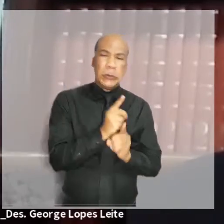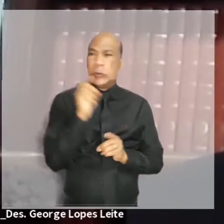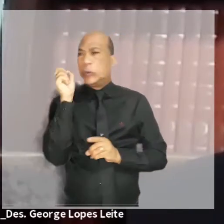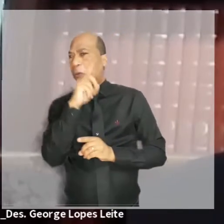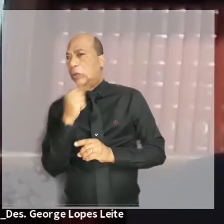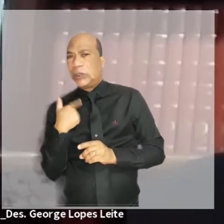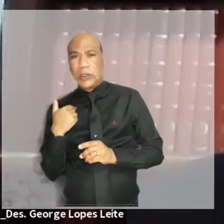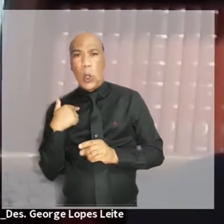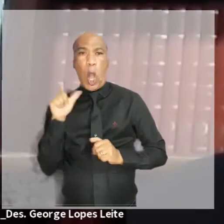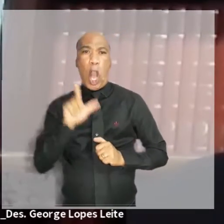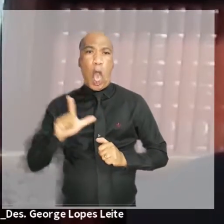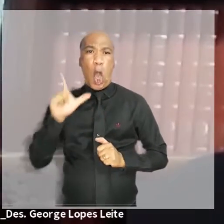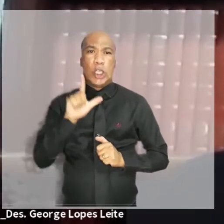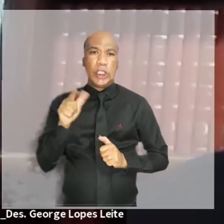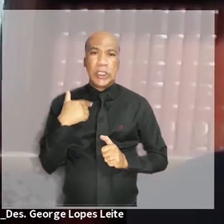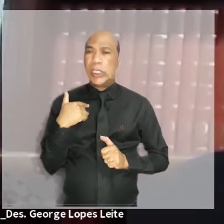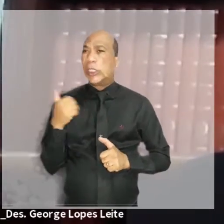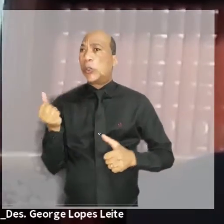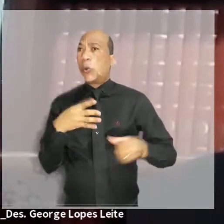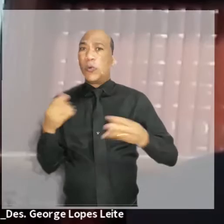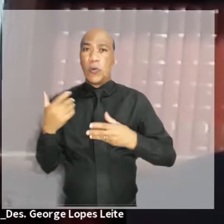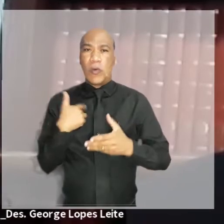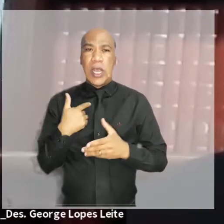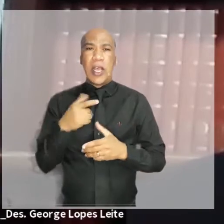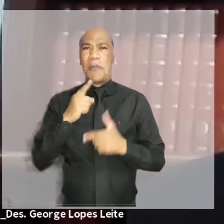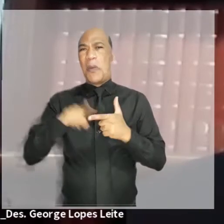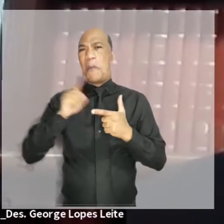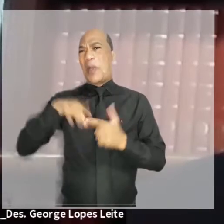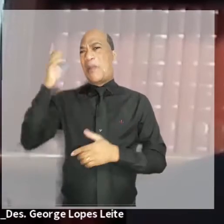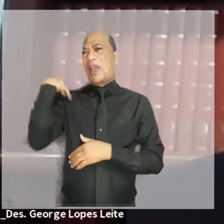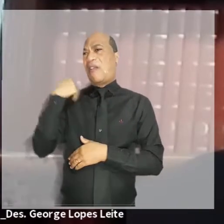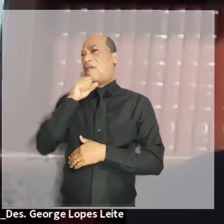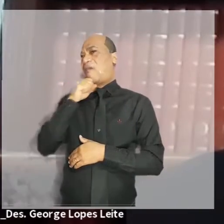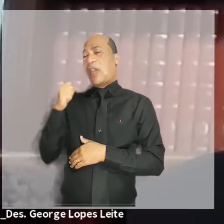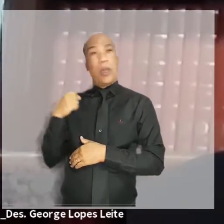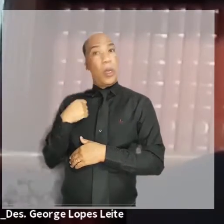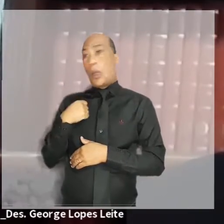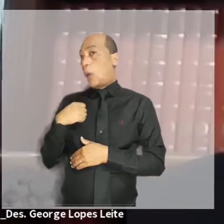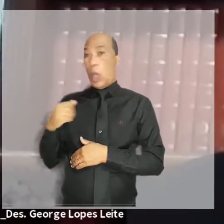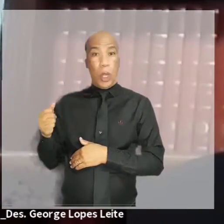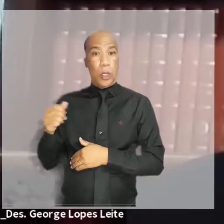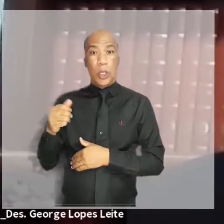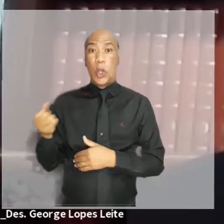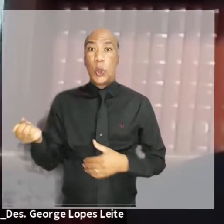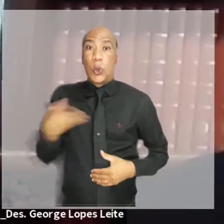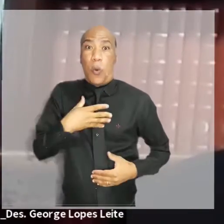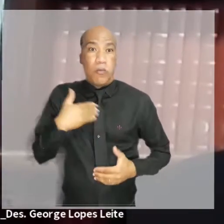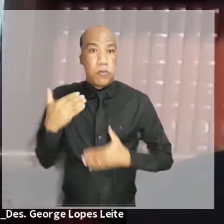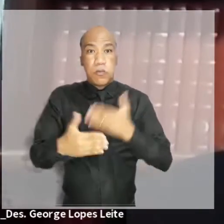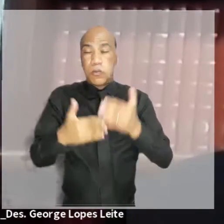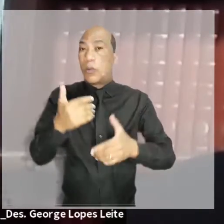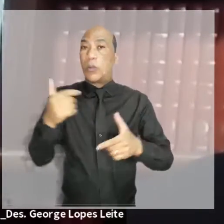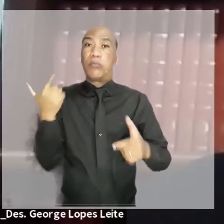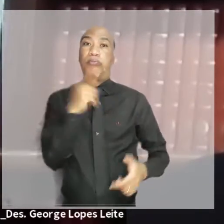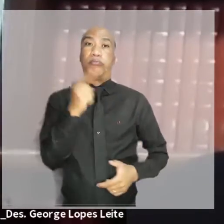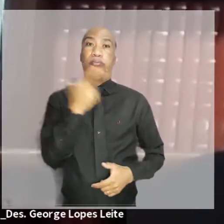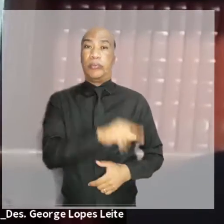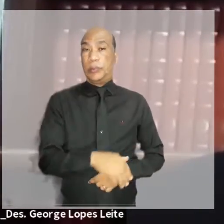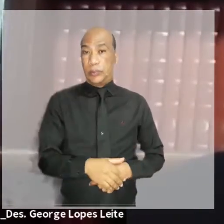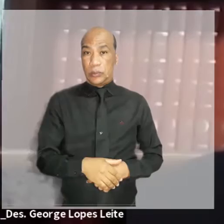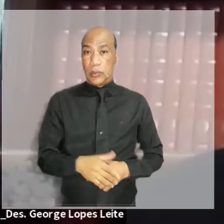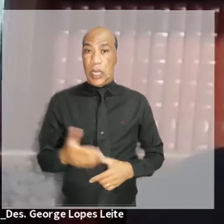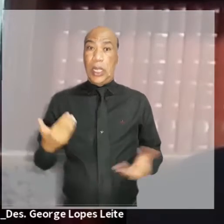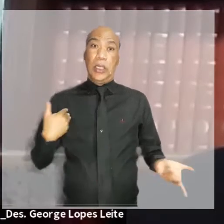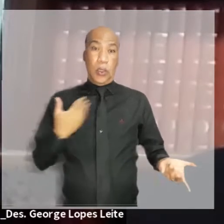o que é feito rotineiramente e introduzir novas lógicas de ação para resolver problemas antigos e enfrentar os